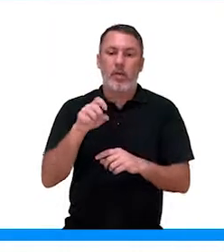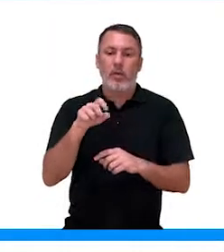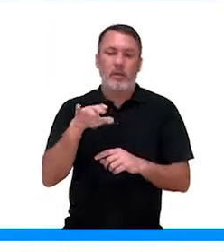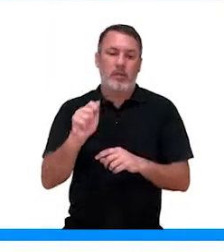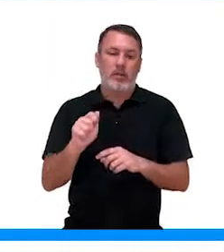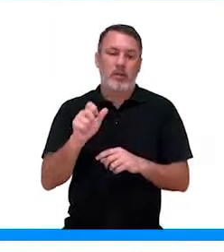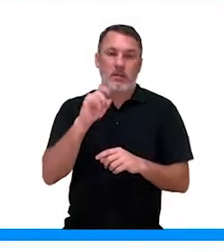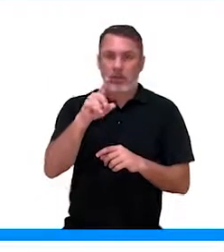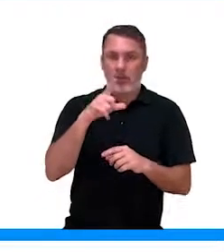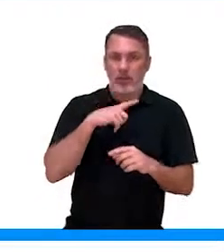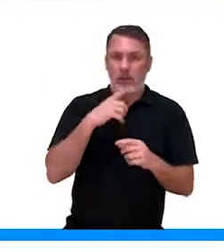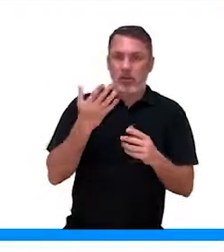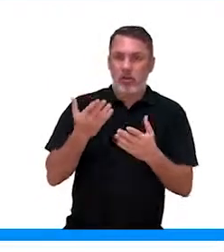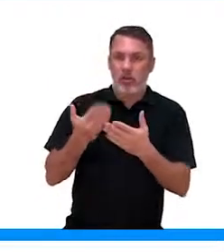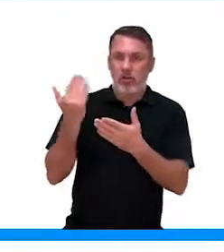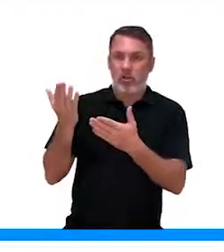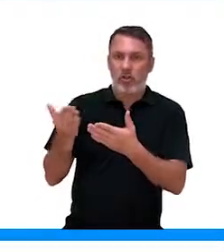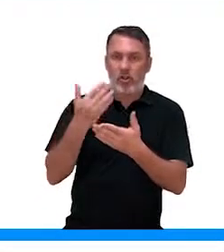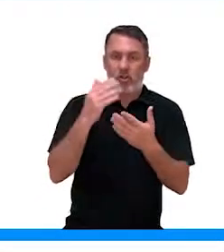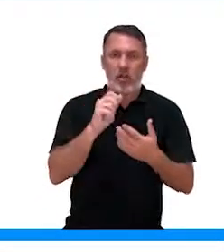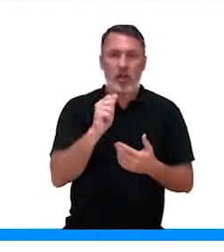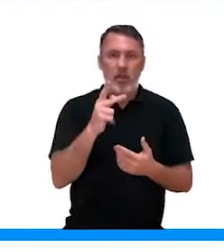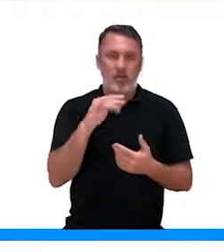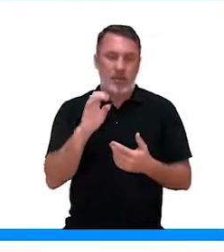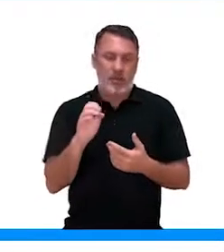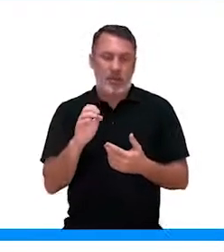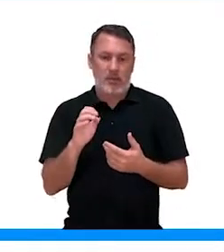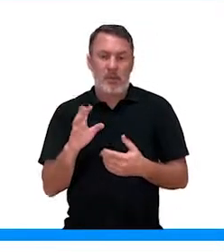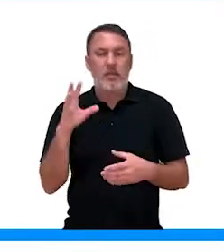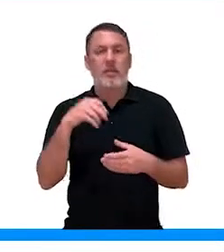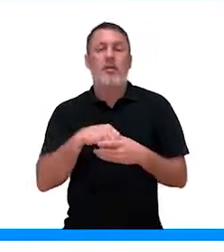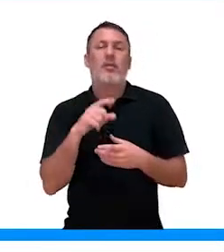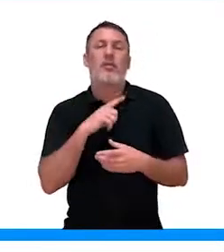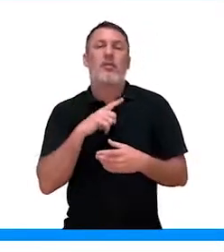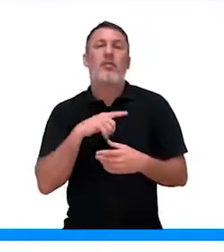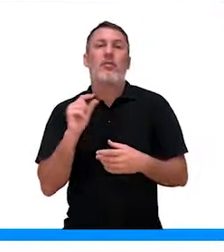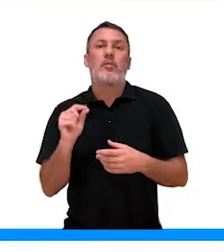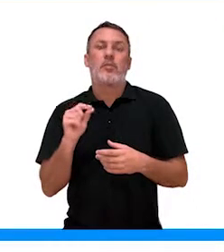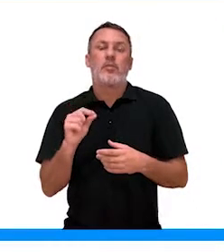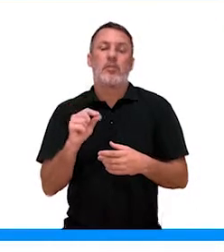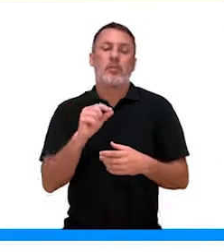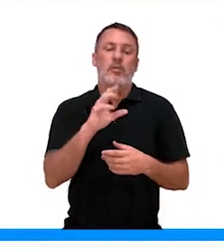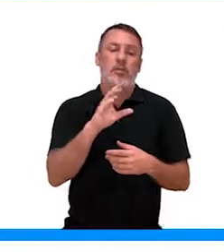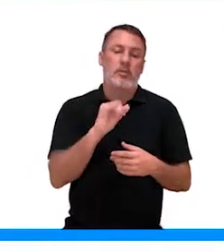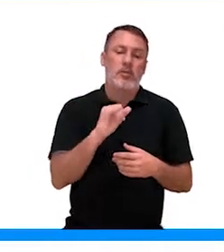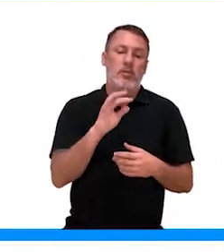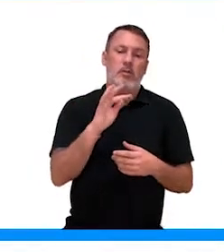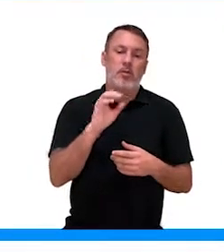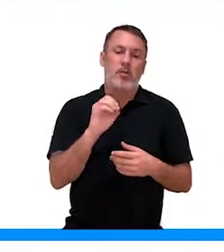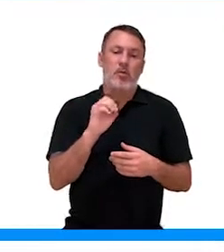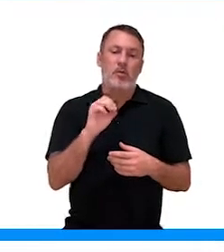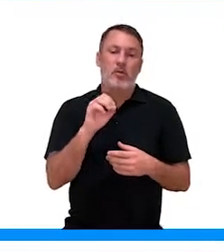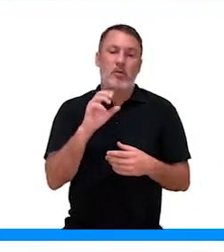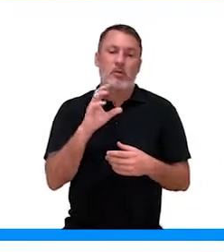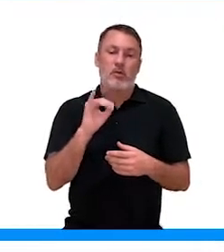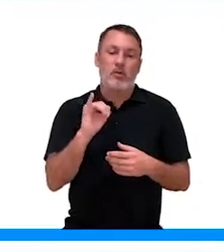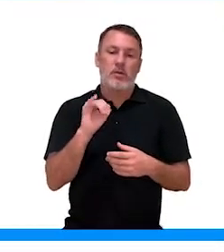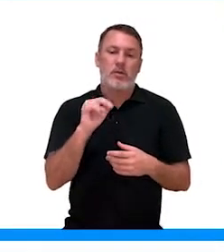auxina, se você retira a auxina do ápice, o que a gente vai ter? As citocininas